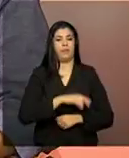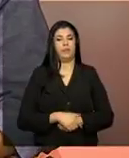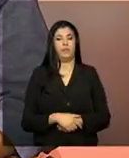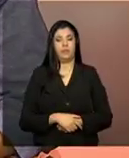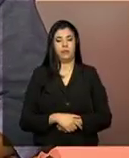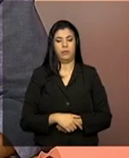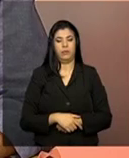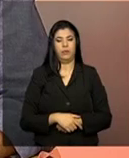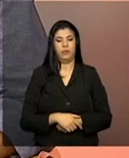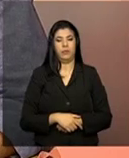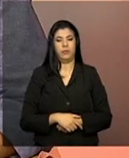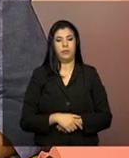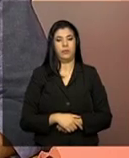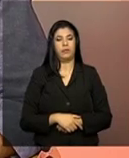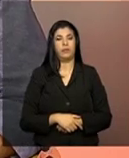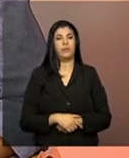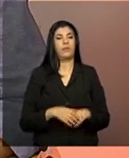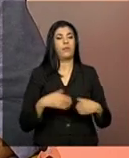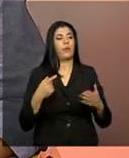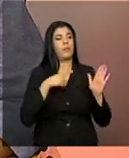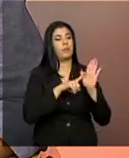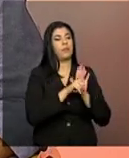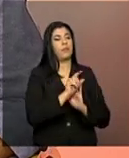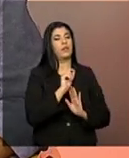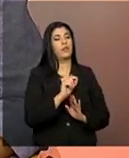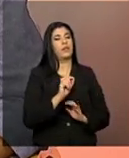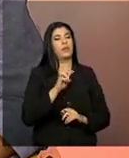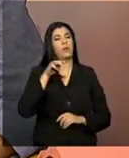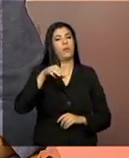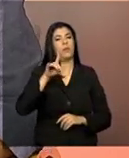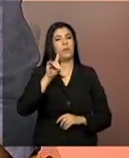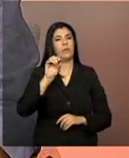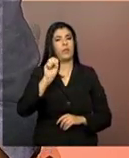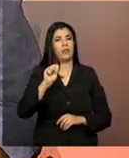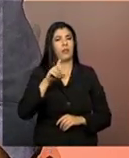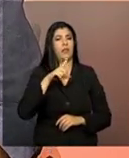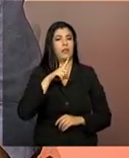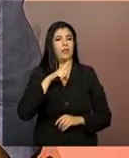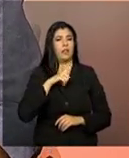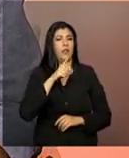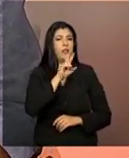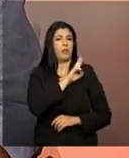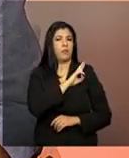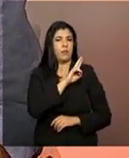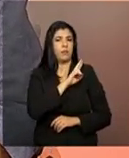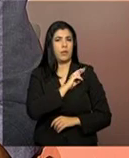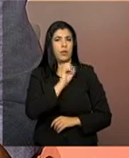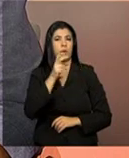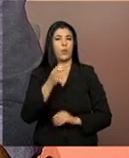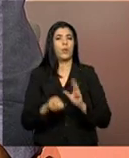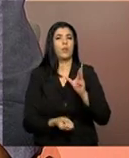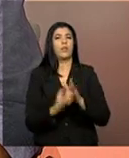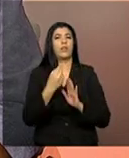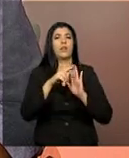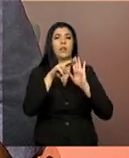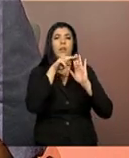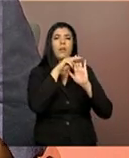Caroline, a Camila falou aí nesse termo de responsabilidade. MDS fará mais alguma normatização referente